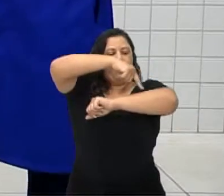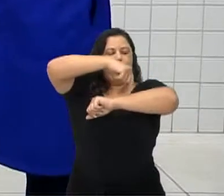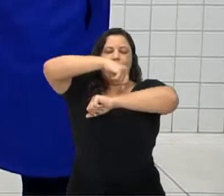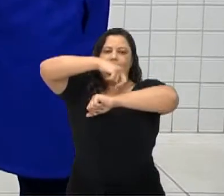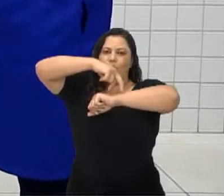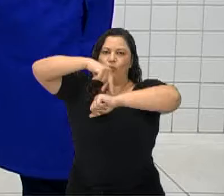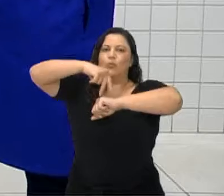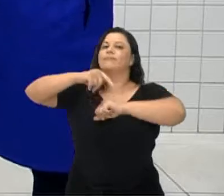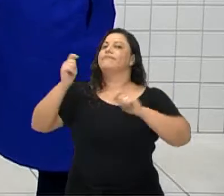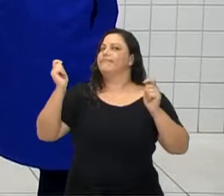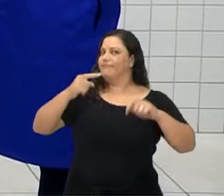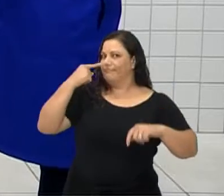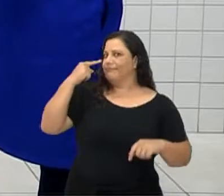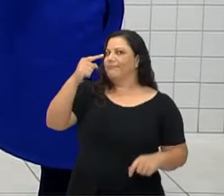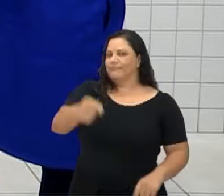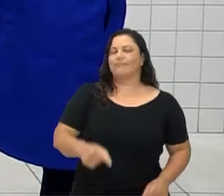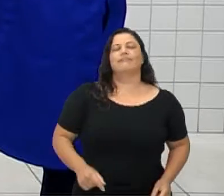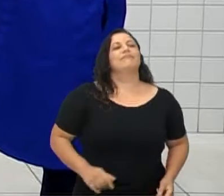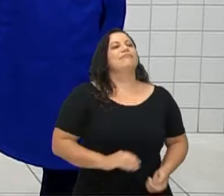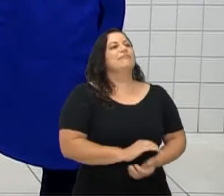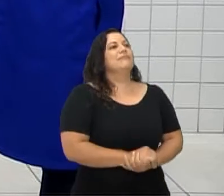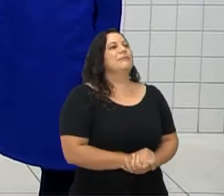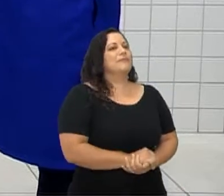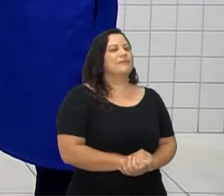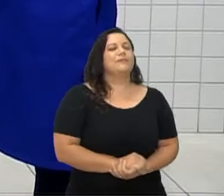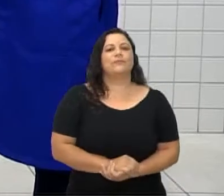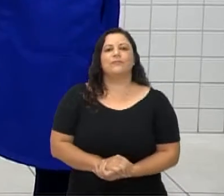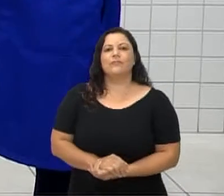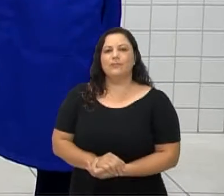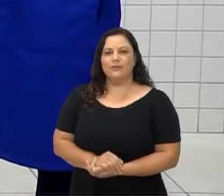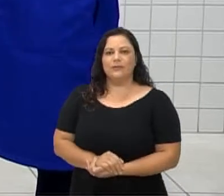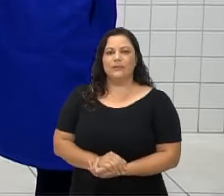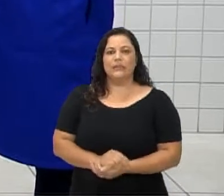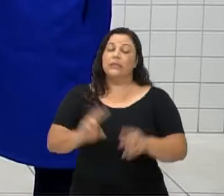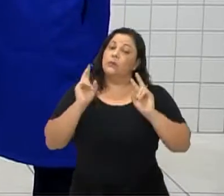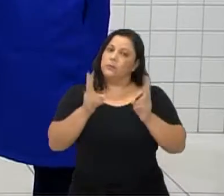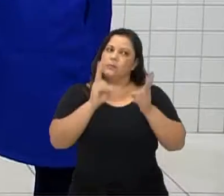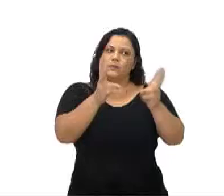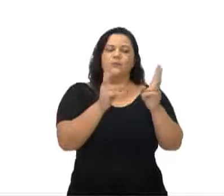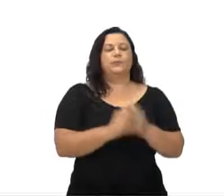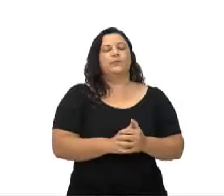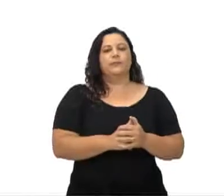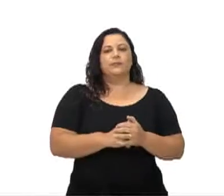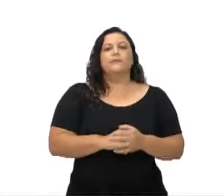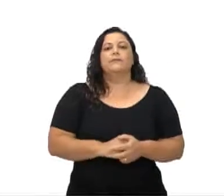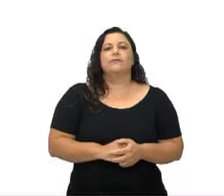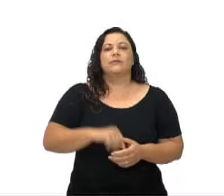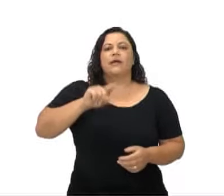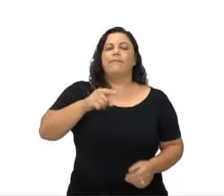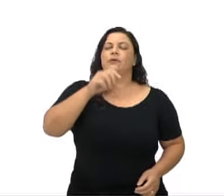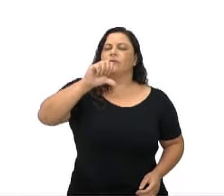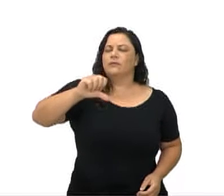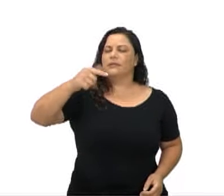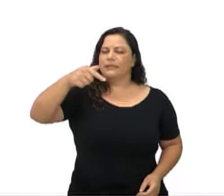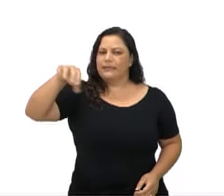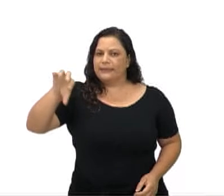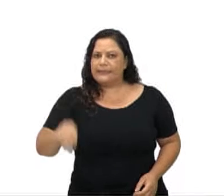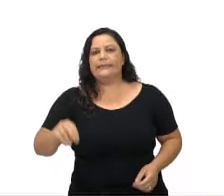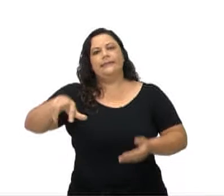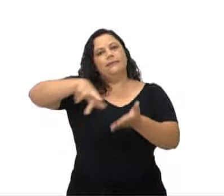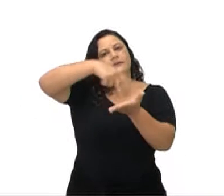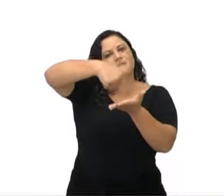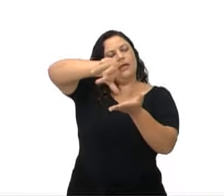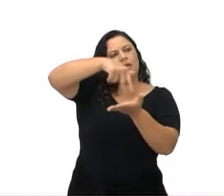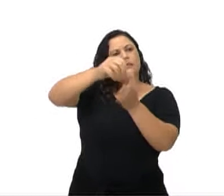Fique esperto nas próximas aulas. Continuando então. No meio dos anos 70, a dança Up Rocking original